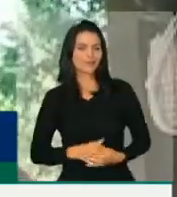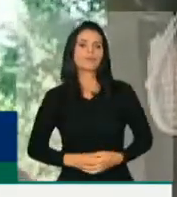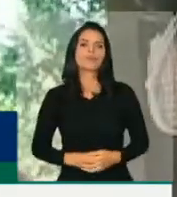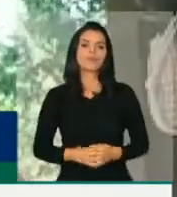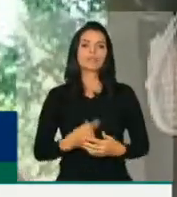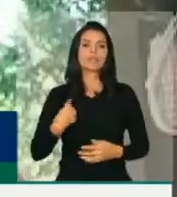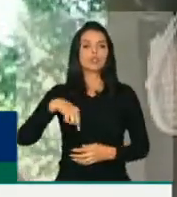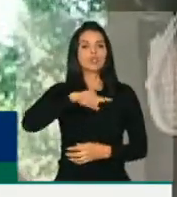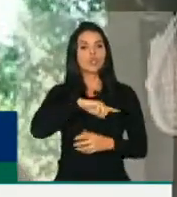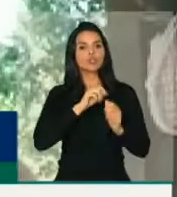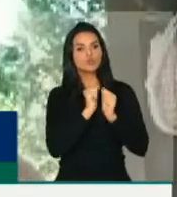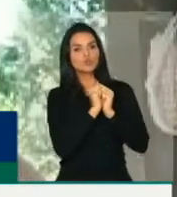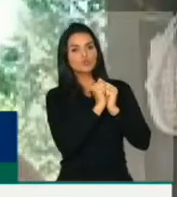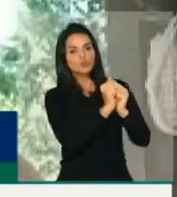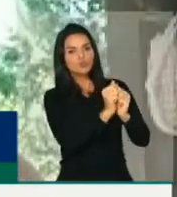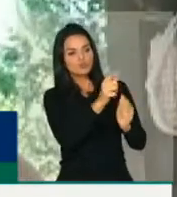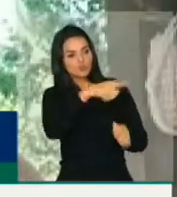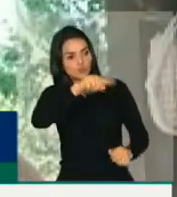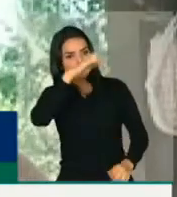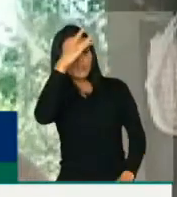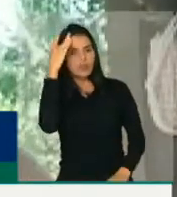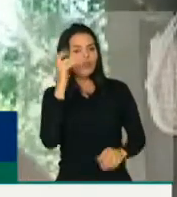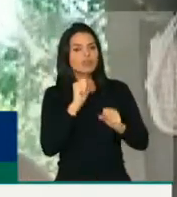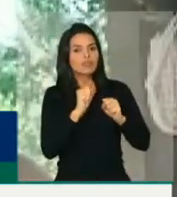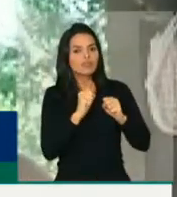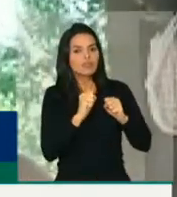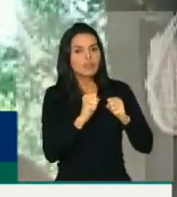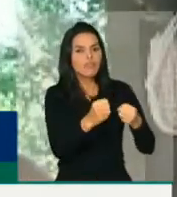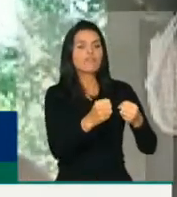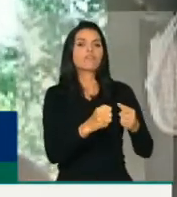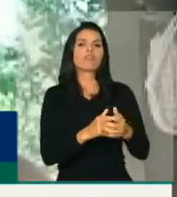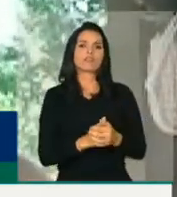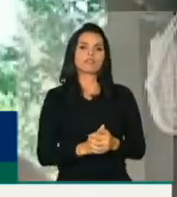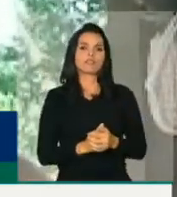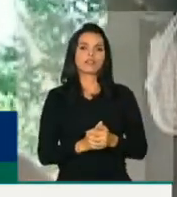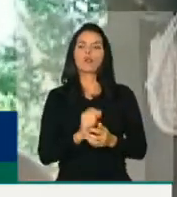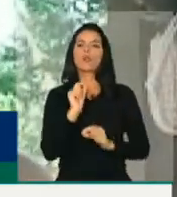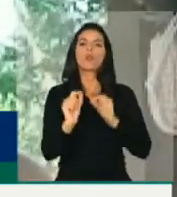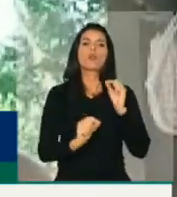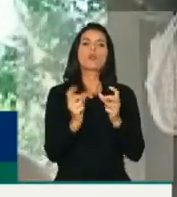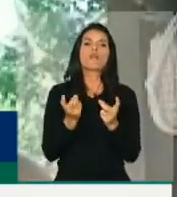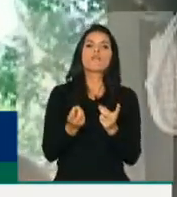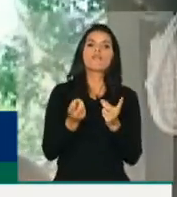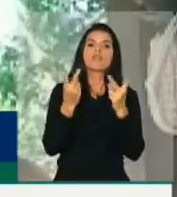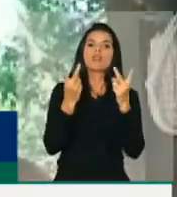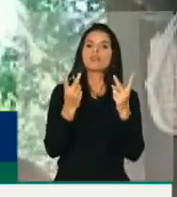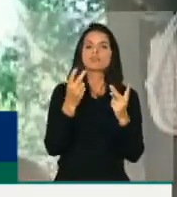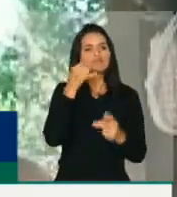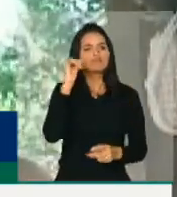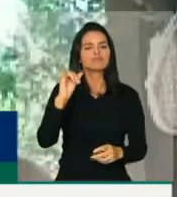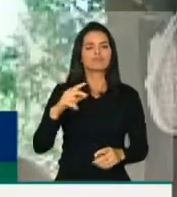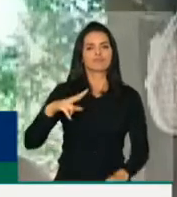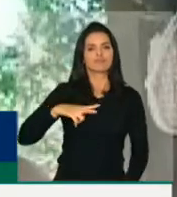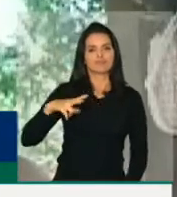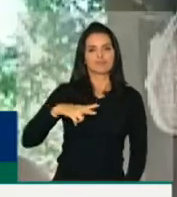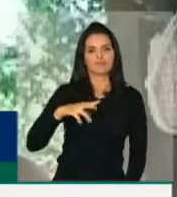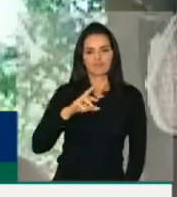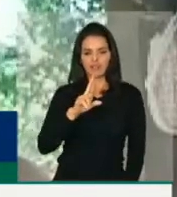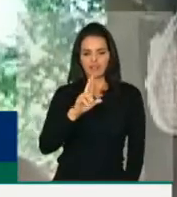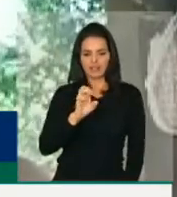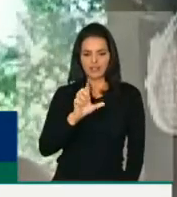daqueles que defendem a não venda nem privatização da RELAM,